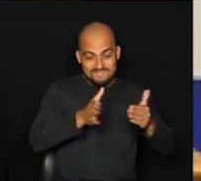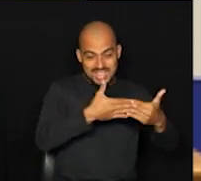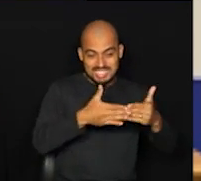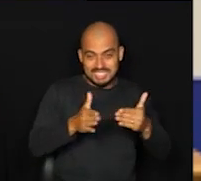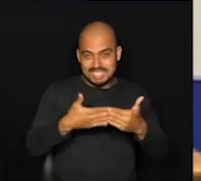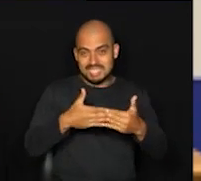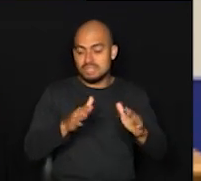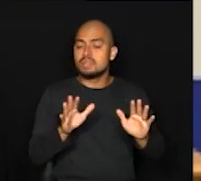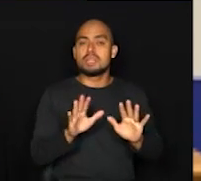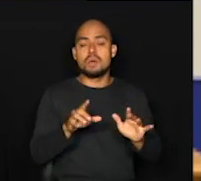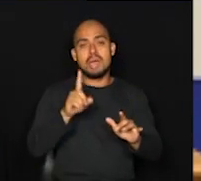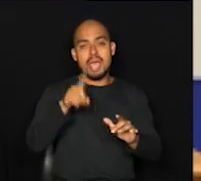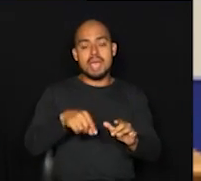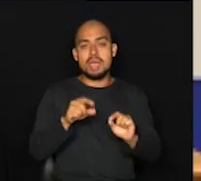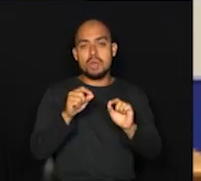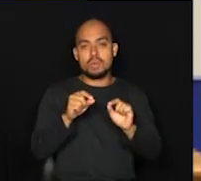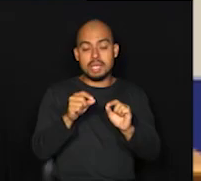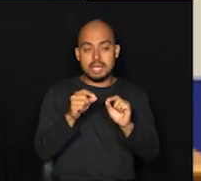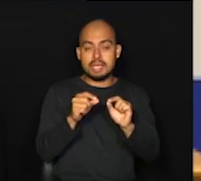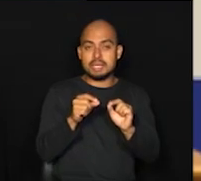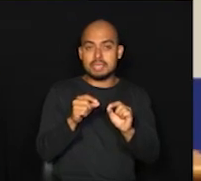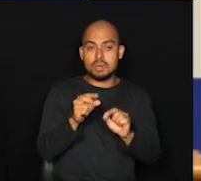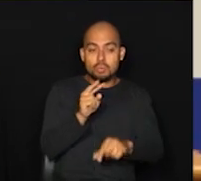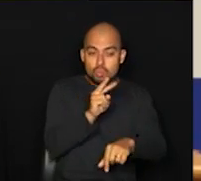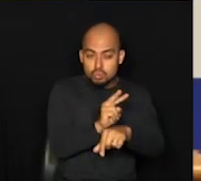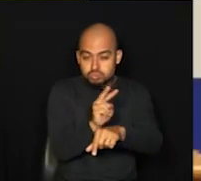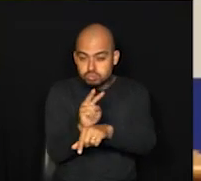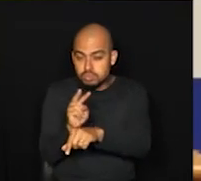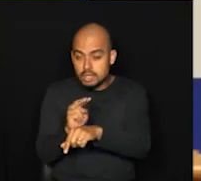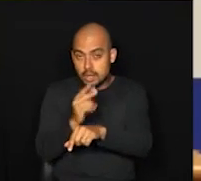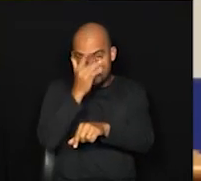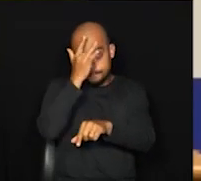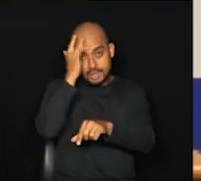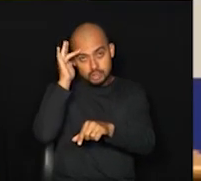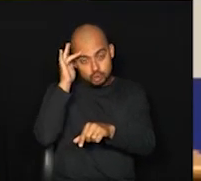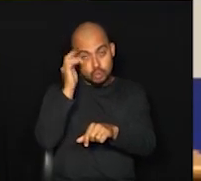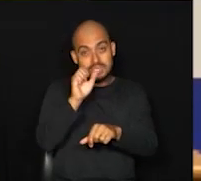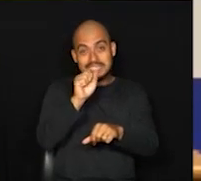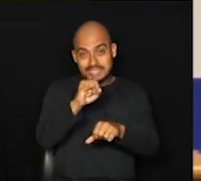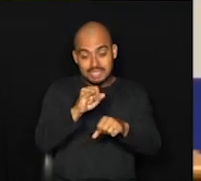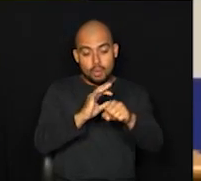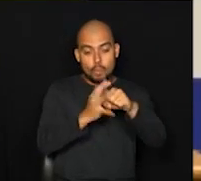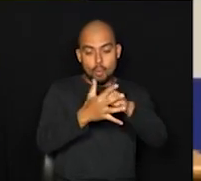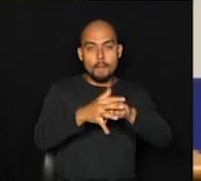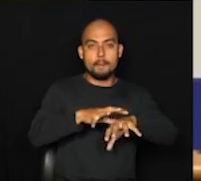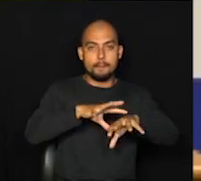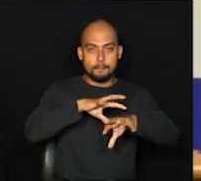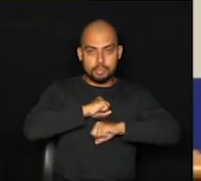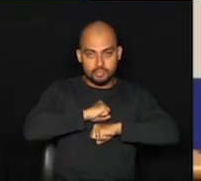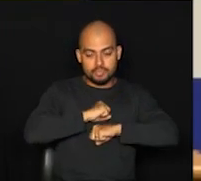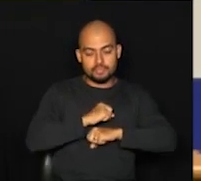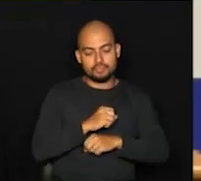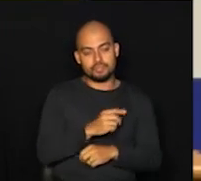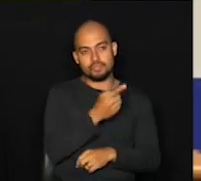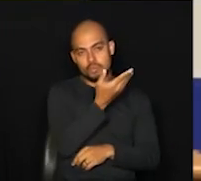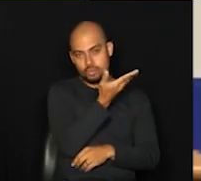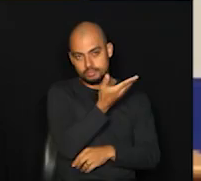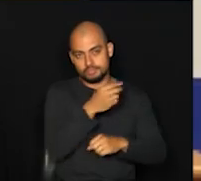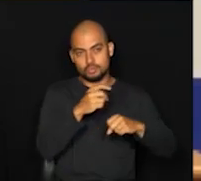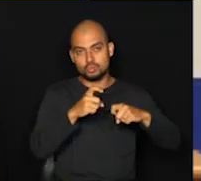um plano de assistência às pessoas que ficarem doentes. Como o doutor Pimenta disse,